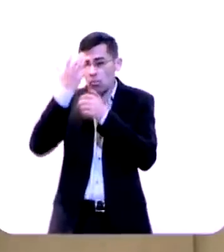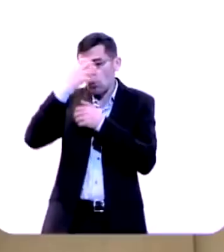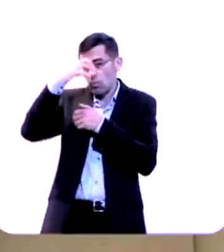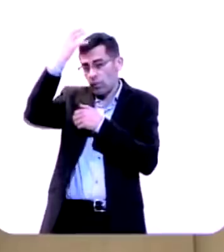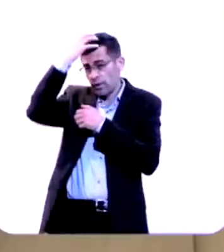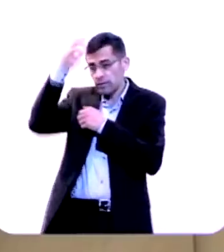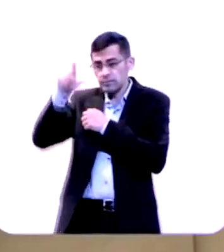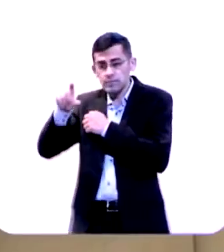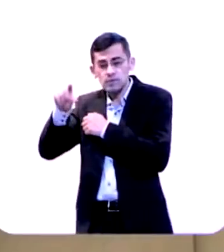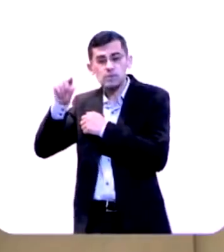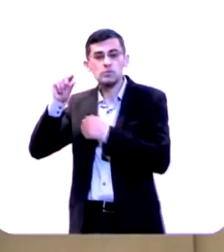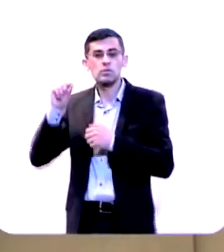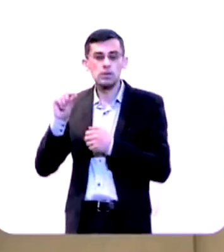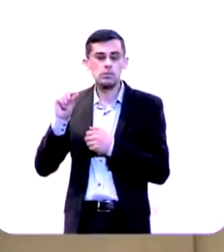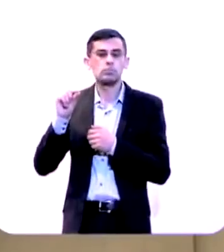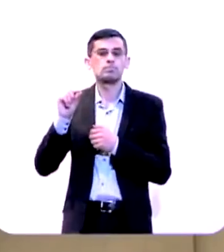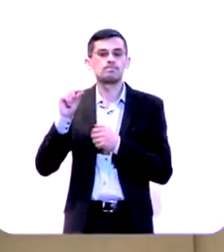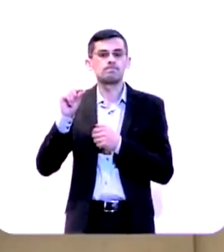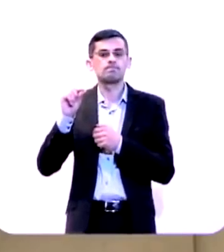decidiu